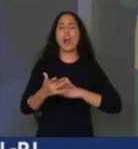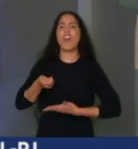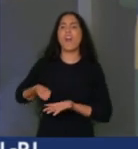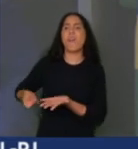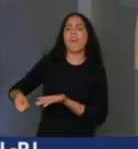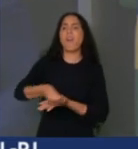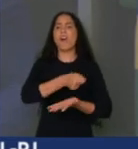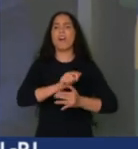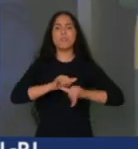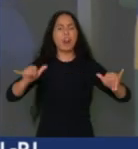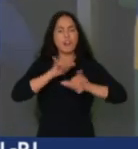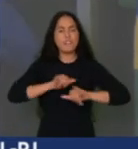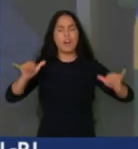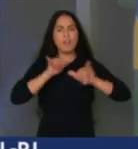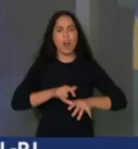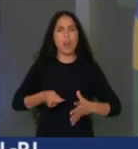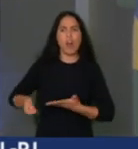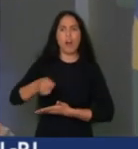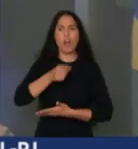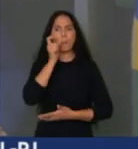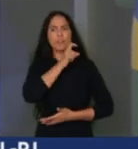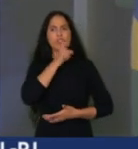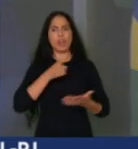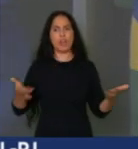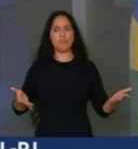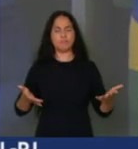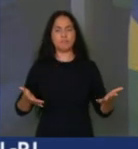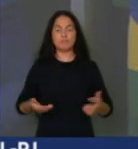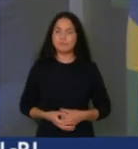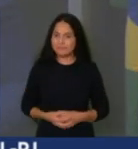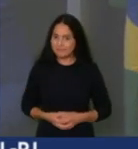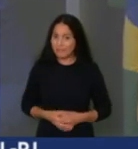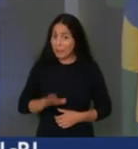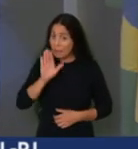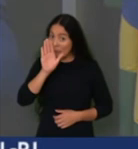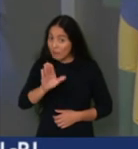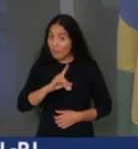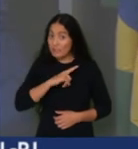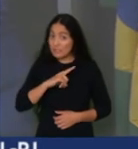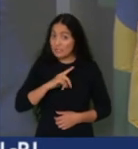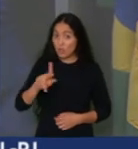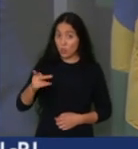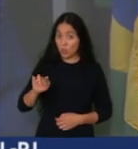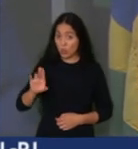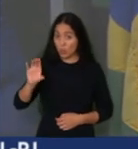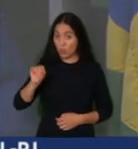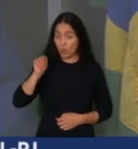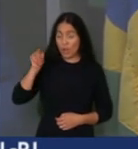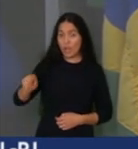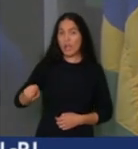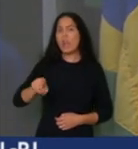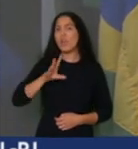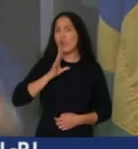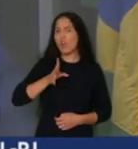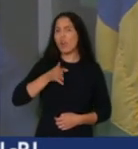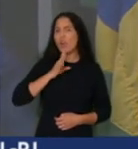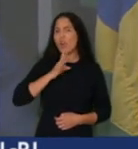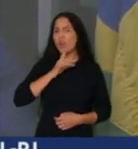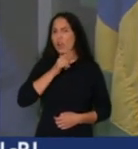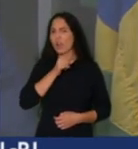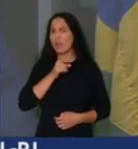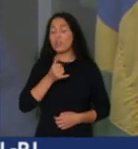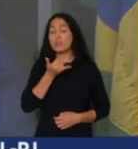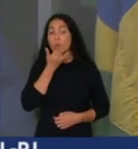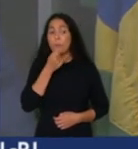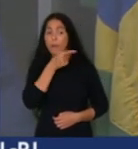mentira e esse ex-chefe de inteligência, Hugo Carvajal, mais conhecido como Elpojo, está preso na